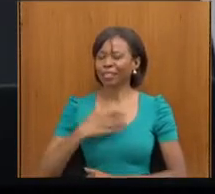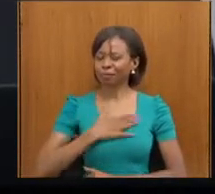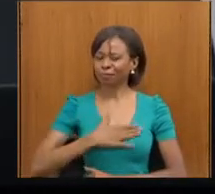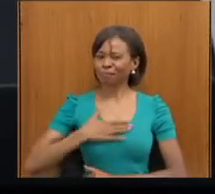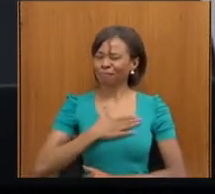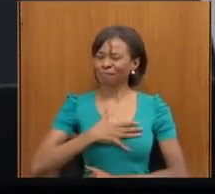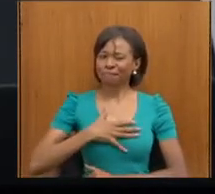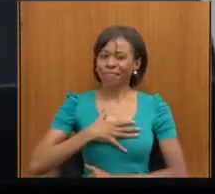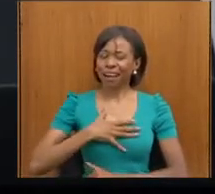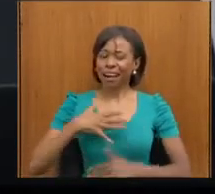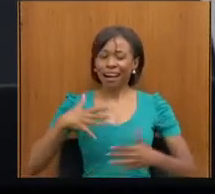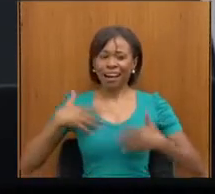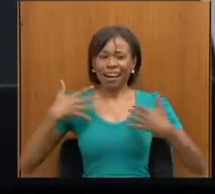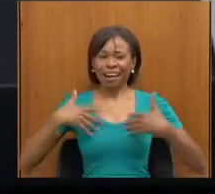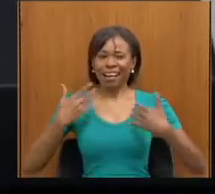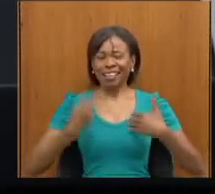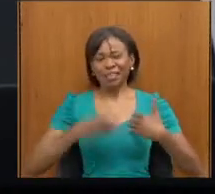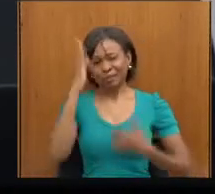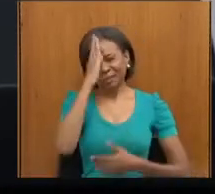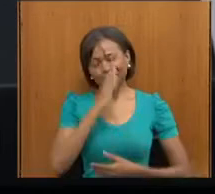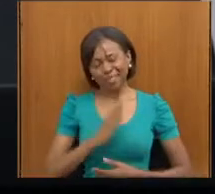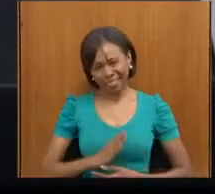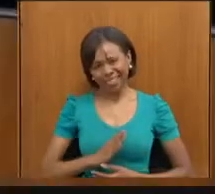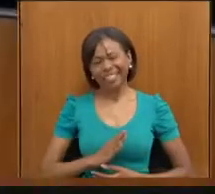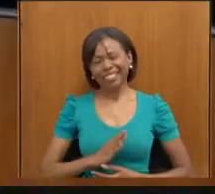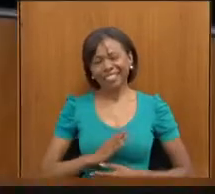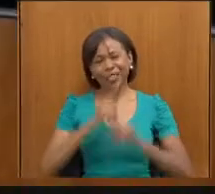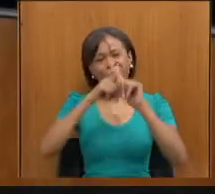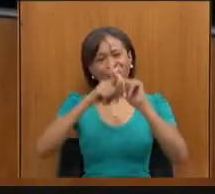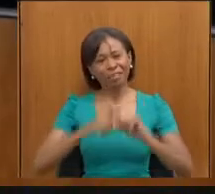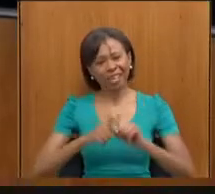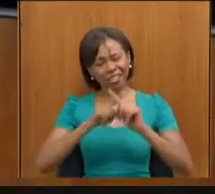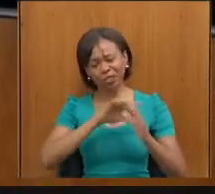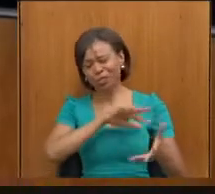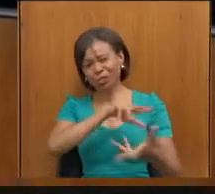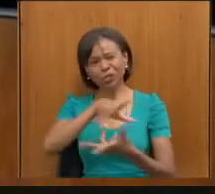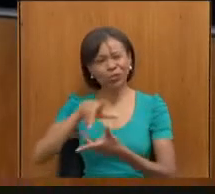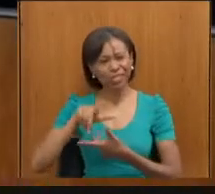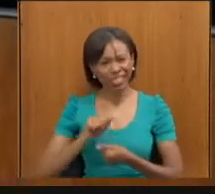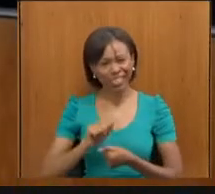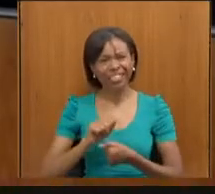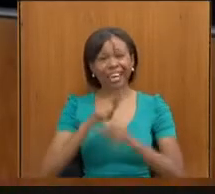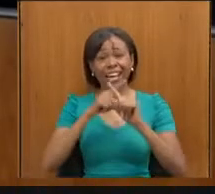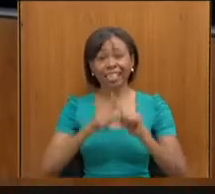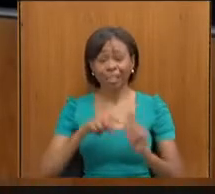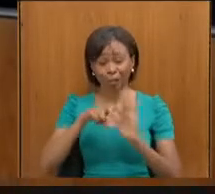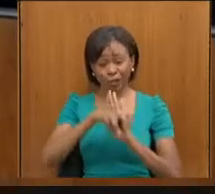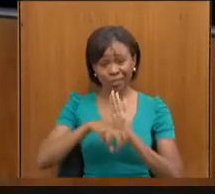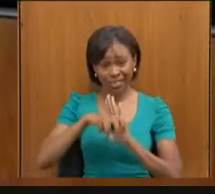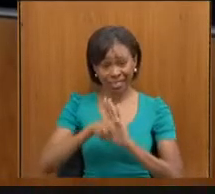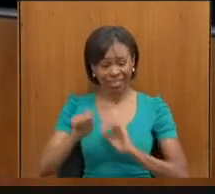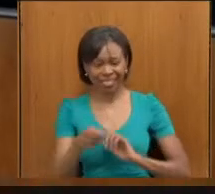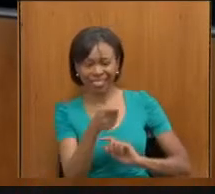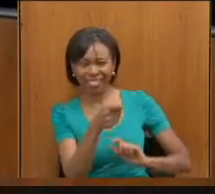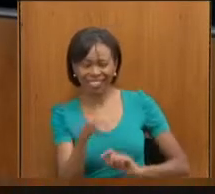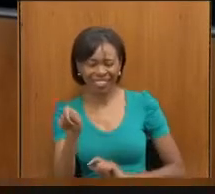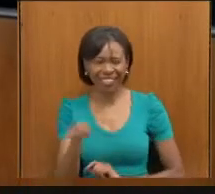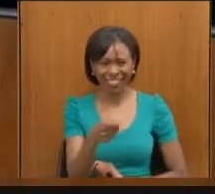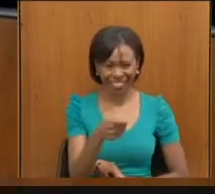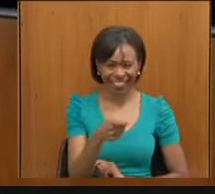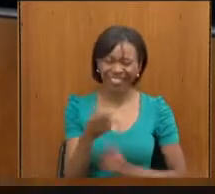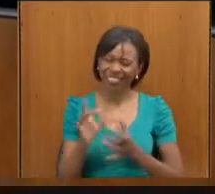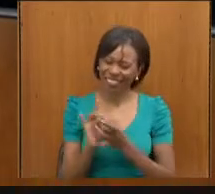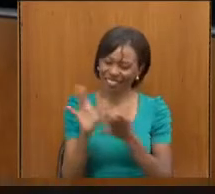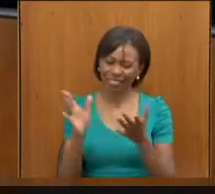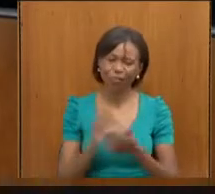internacionais, e a atleta paralímpico de tênis em cadeira de rodas. Essa fala é sua, Rafael. Obrigado, deputado